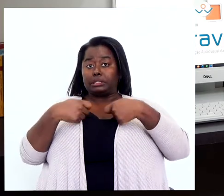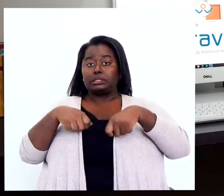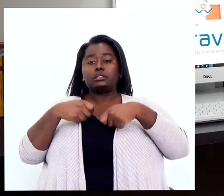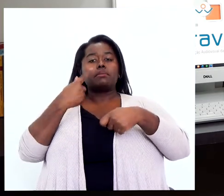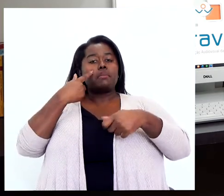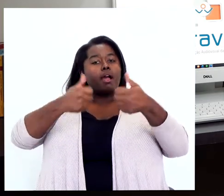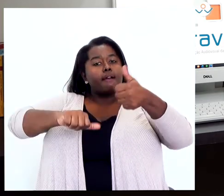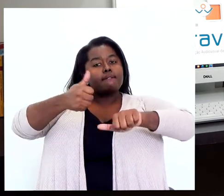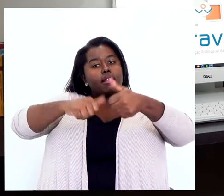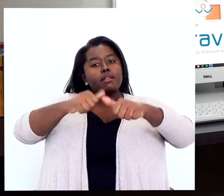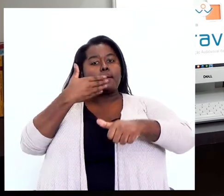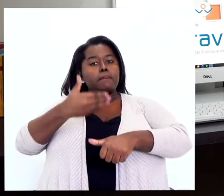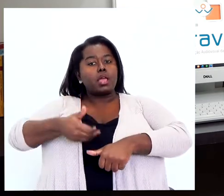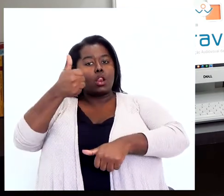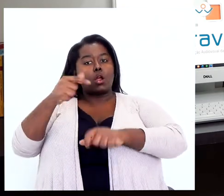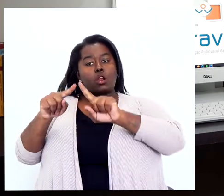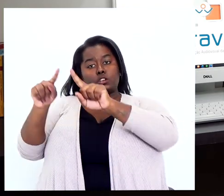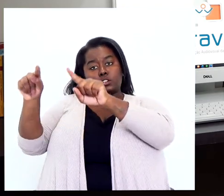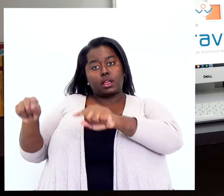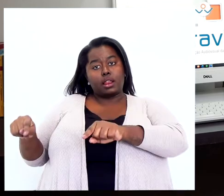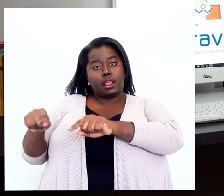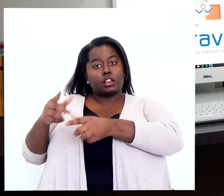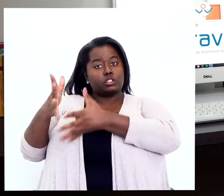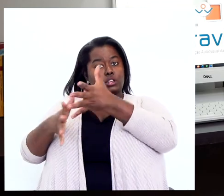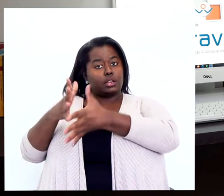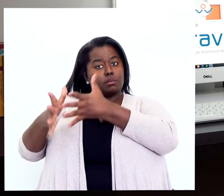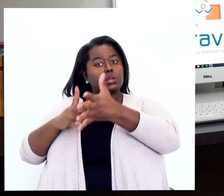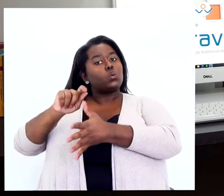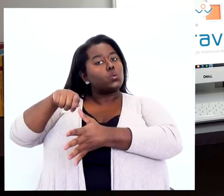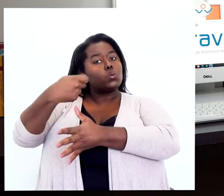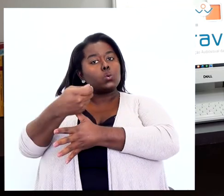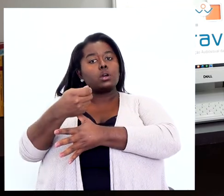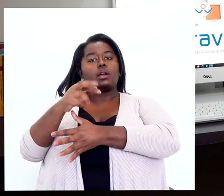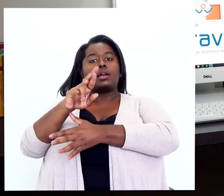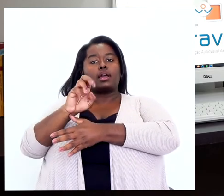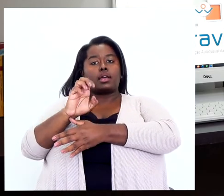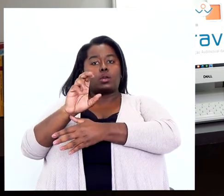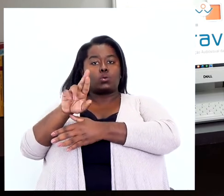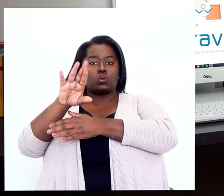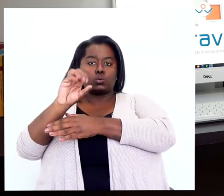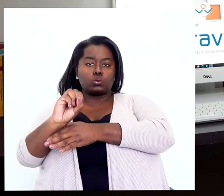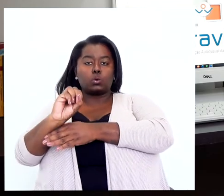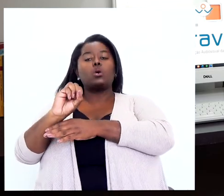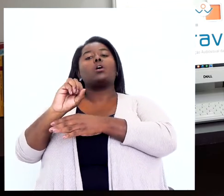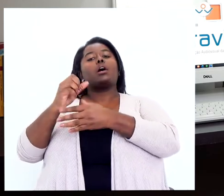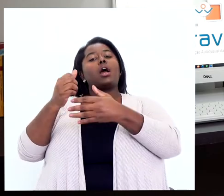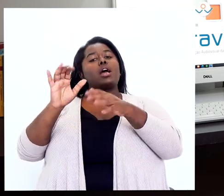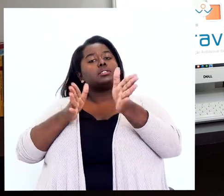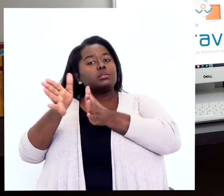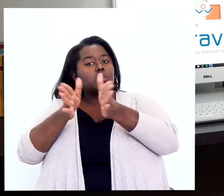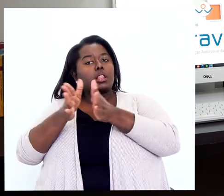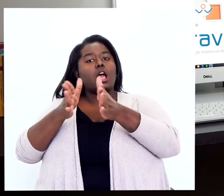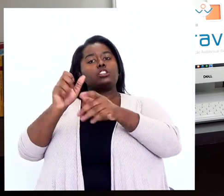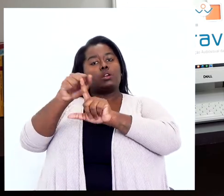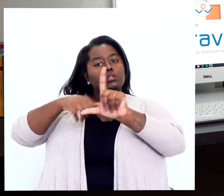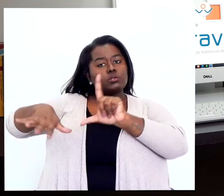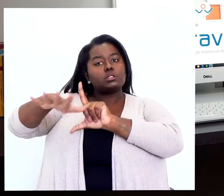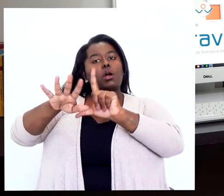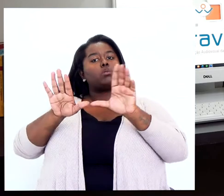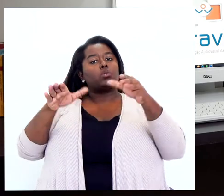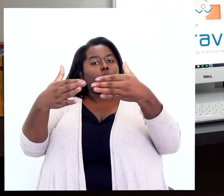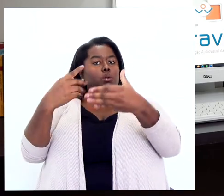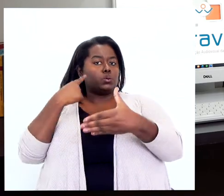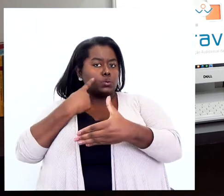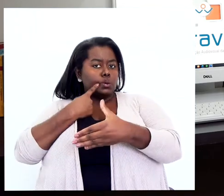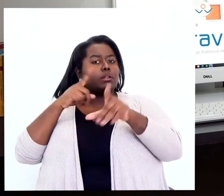preciso avaliar melhor as janelas de Libras enquanto recurso de acessibilidade audiovisual para a comunidade surda,